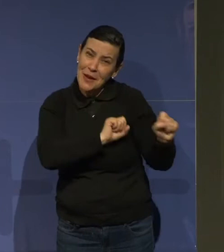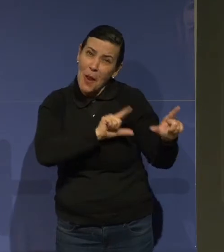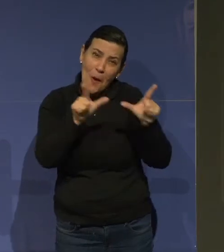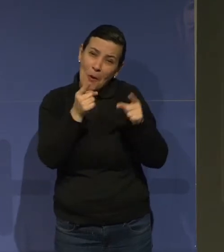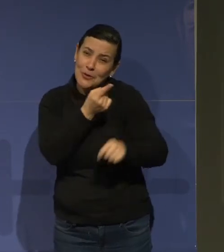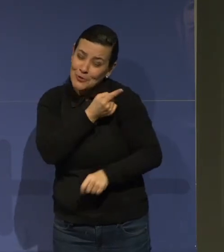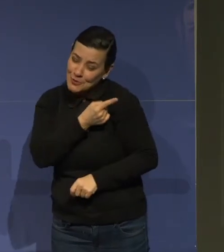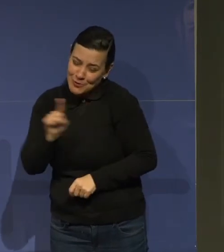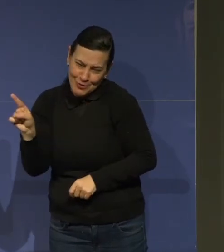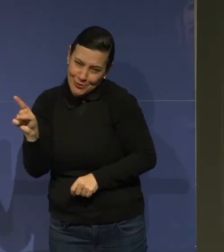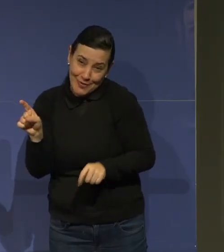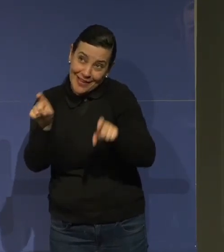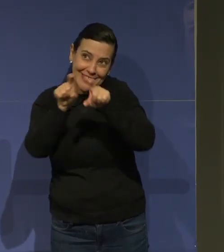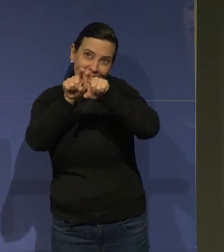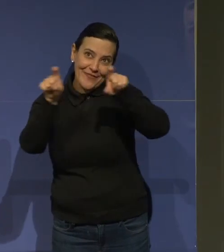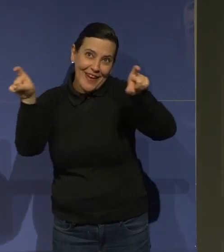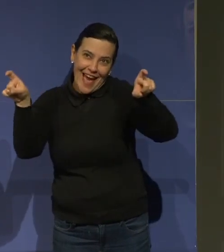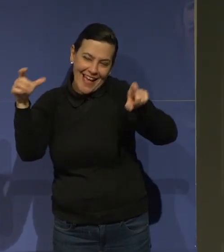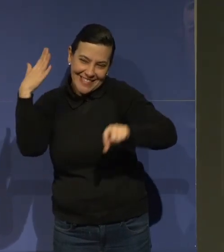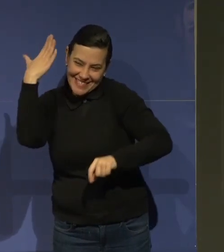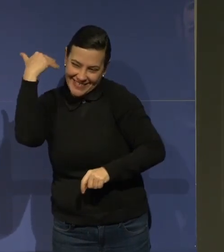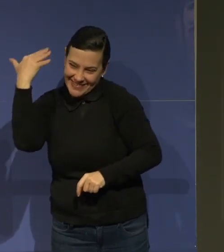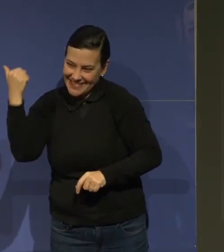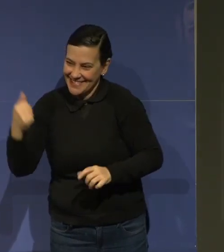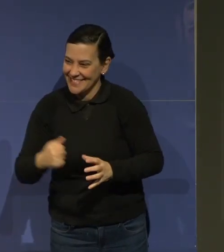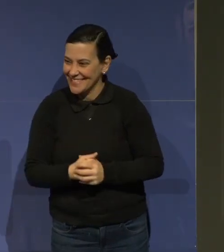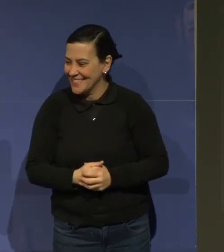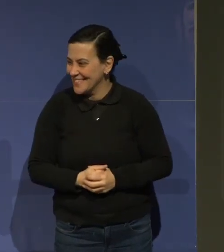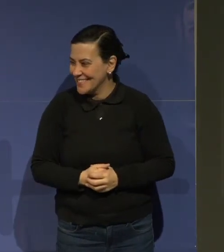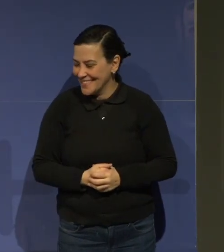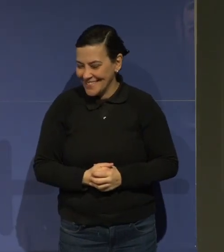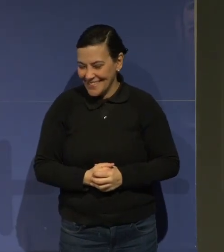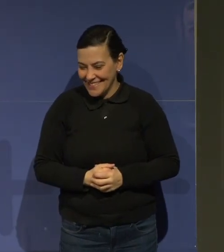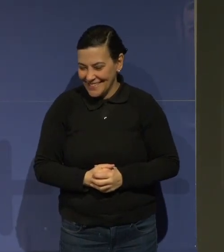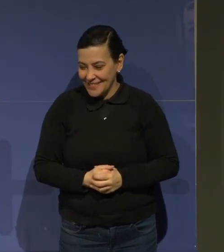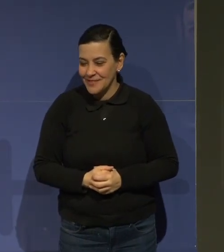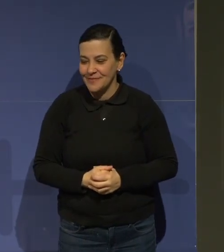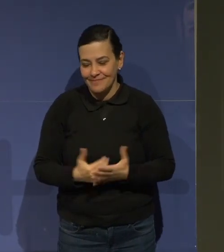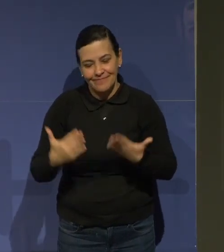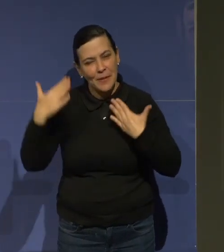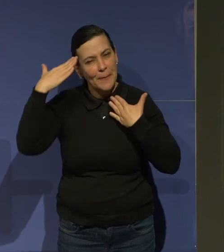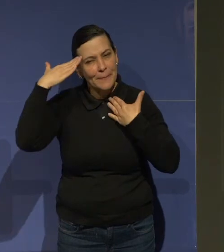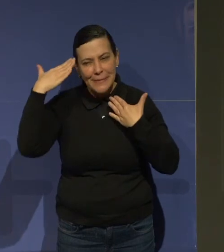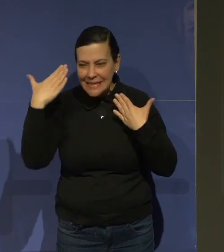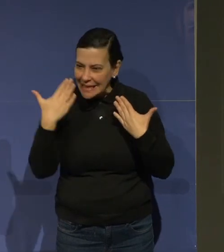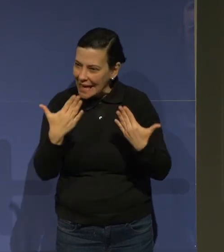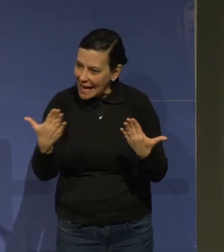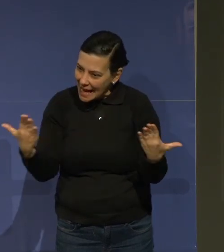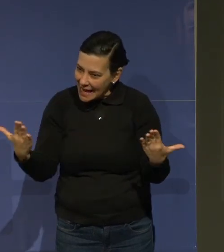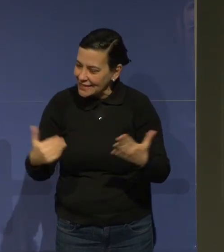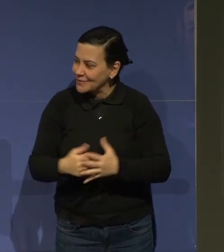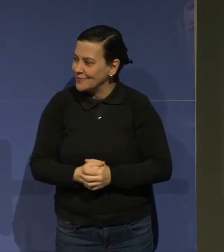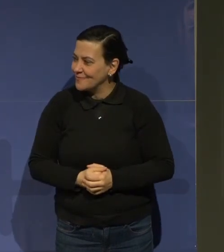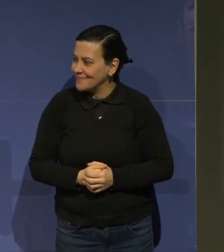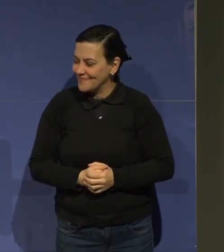conhecidas frases de último slide. E é isso. Muito obrigado. Acho que é o último.